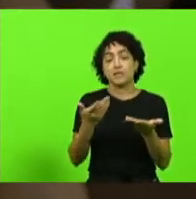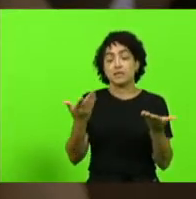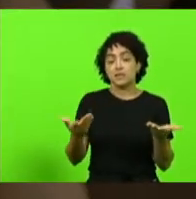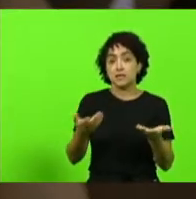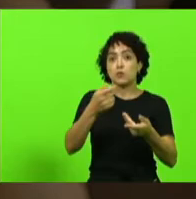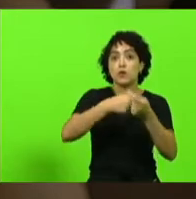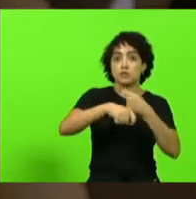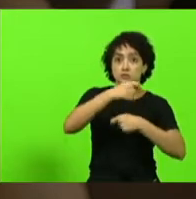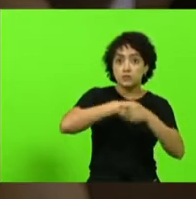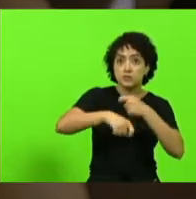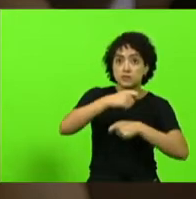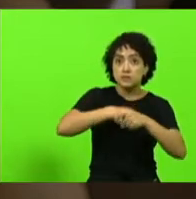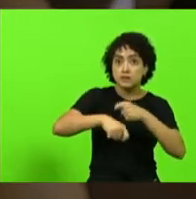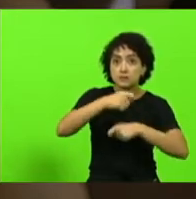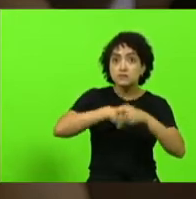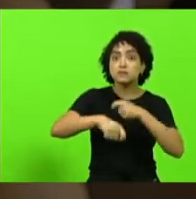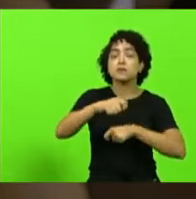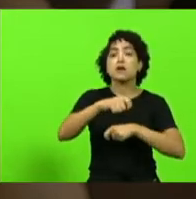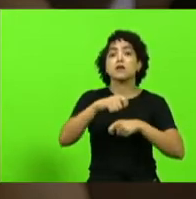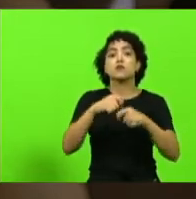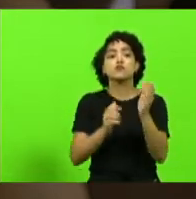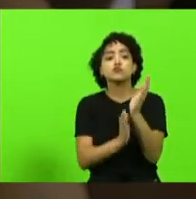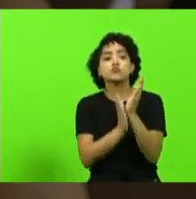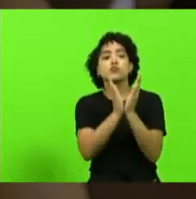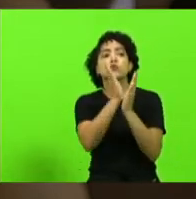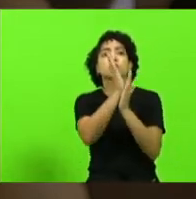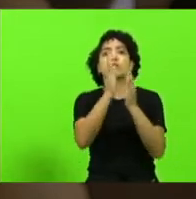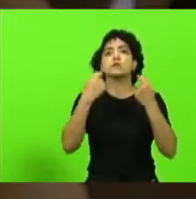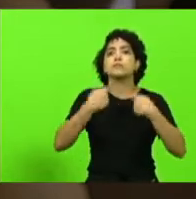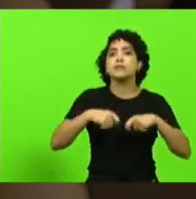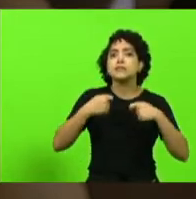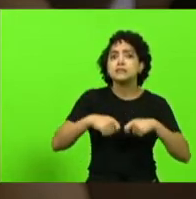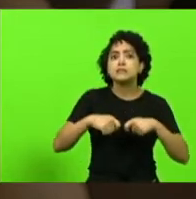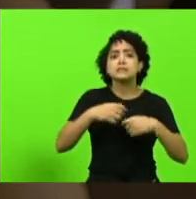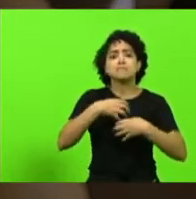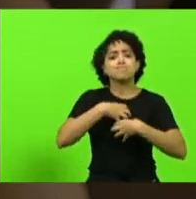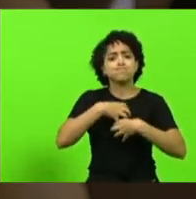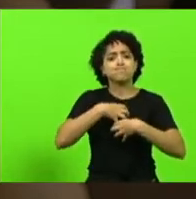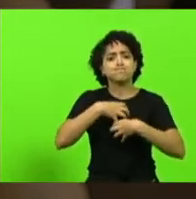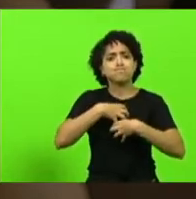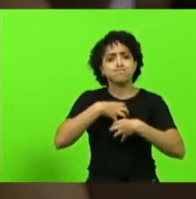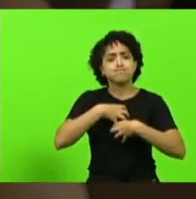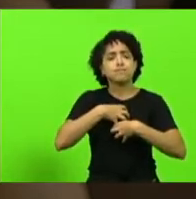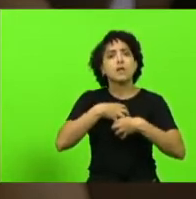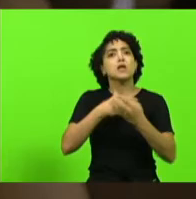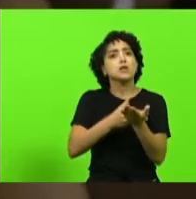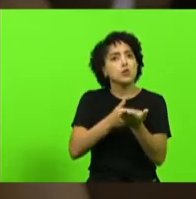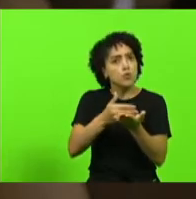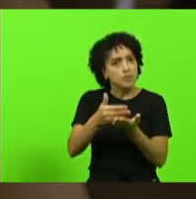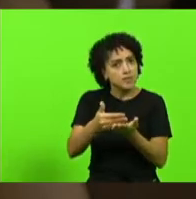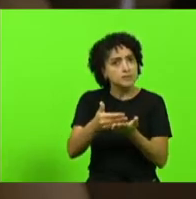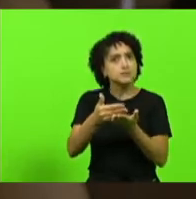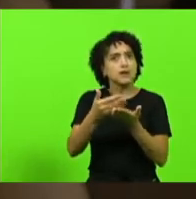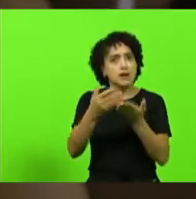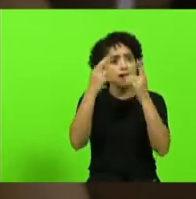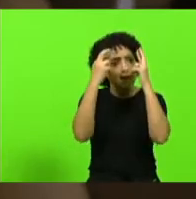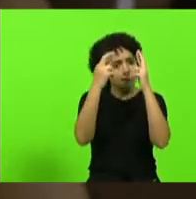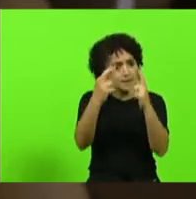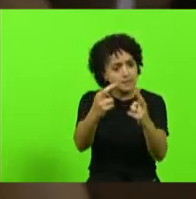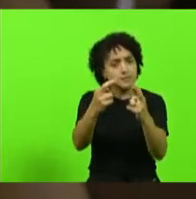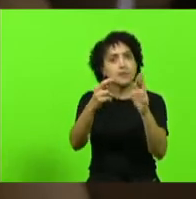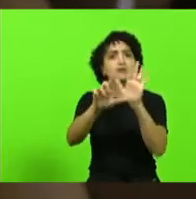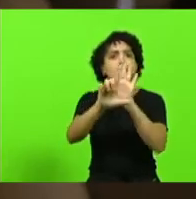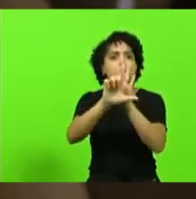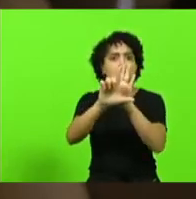os nossos gestores os nossos burocratas precisam ser sensíveis com isso também e começar a respeitar legislações aprovadas como